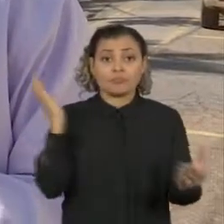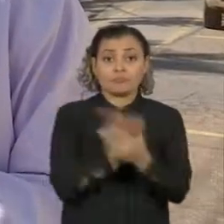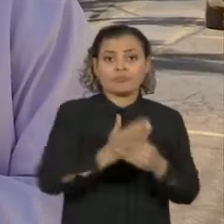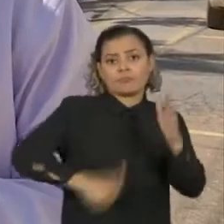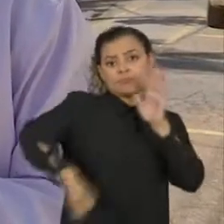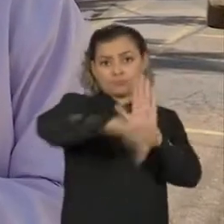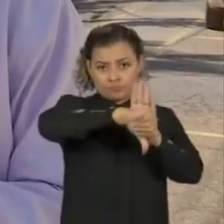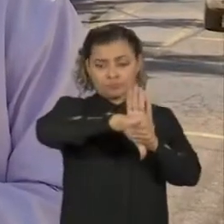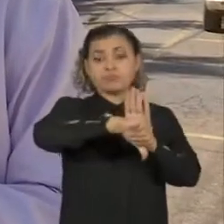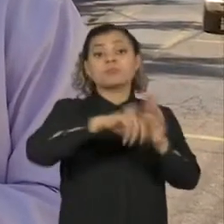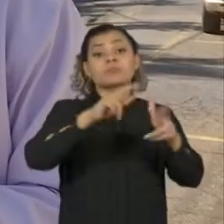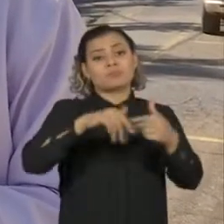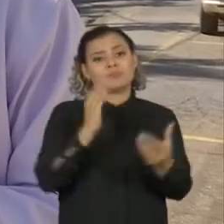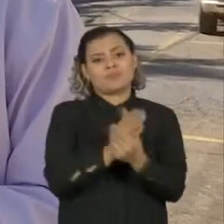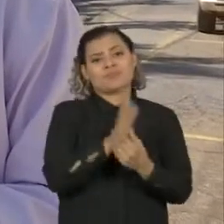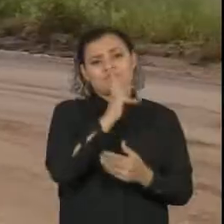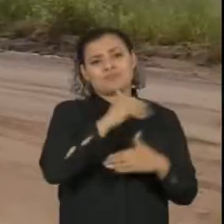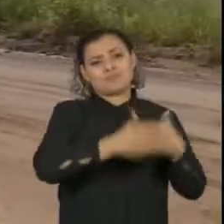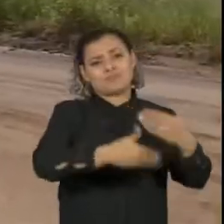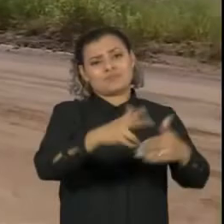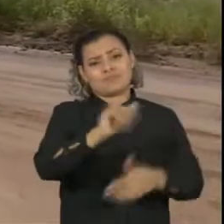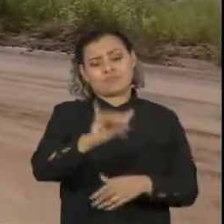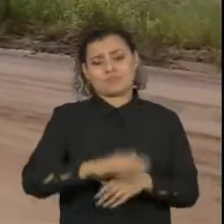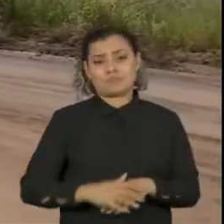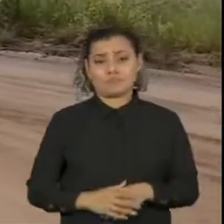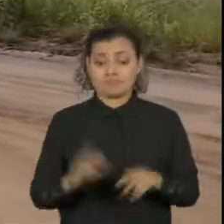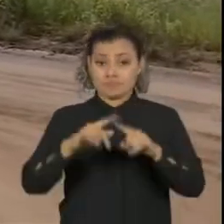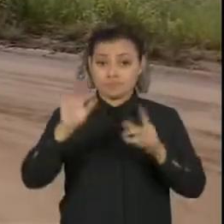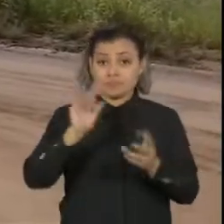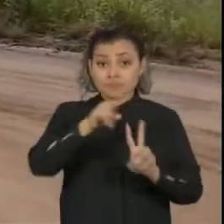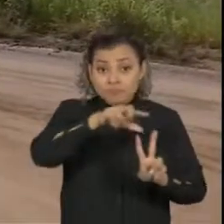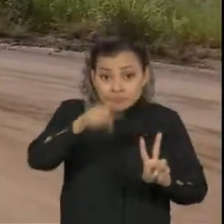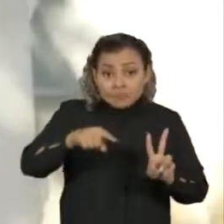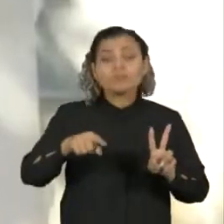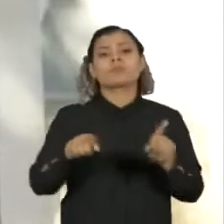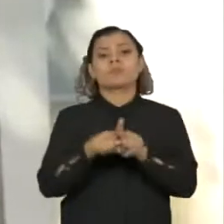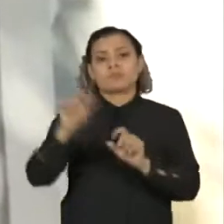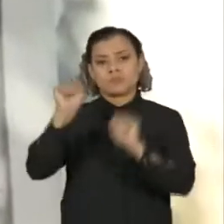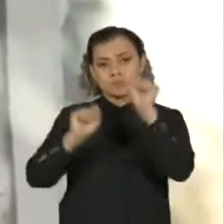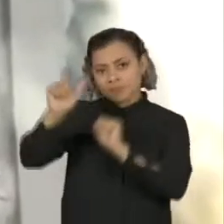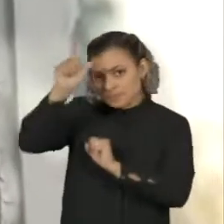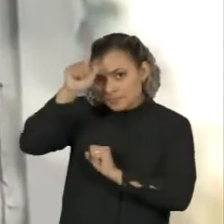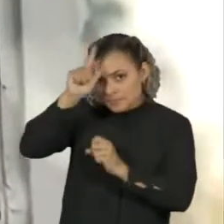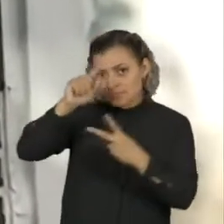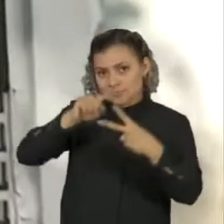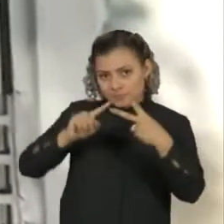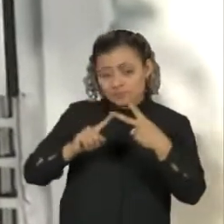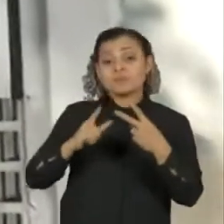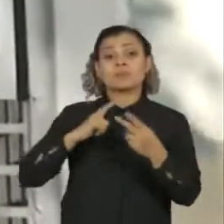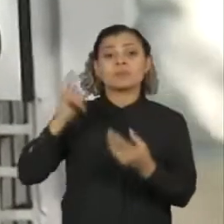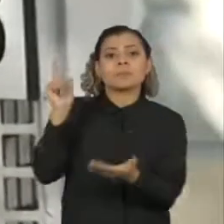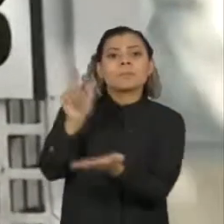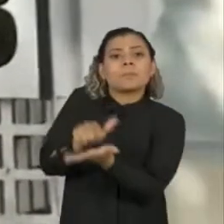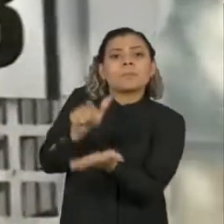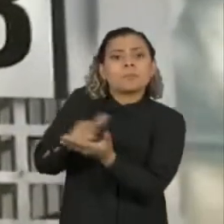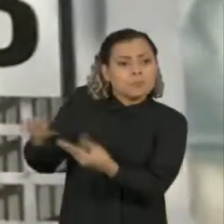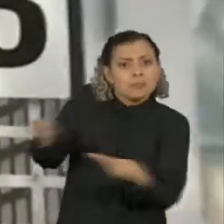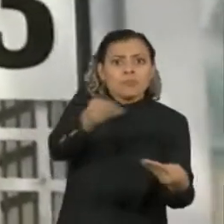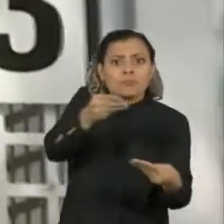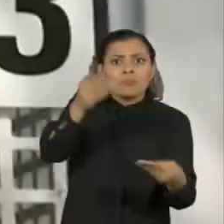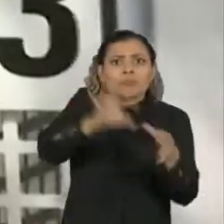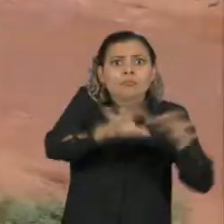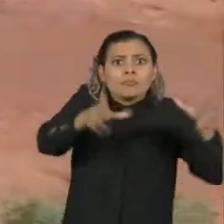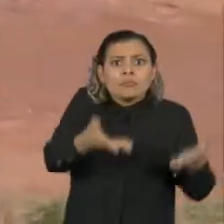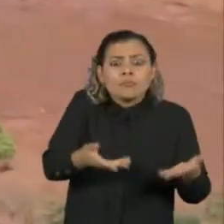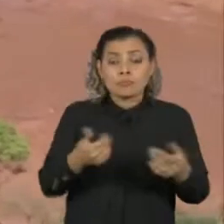processo ainda tem um longo caminho pela frente. A Vale, a companhia alemã Tuvisud, que deu laudo de estabilidade da barragem e mais 16